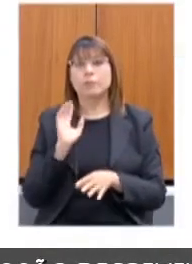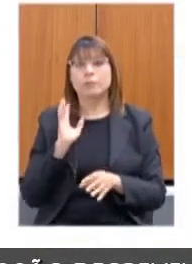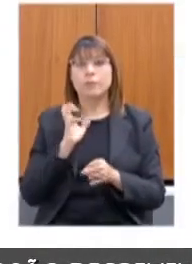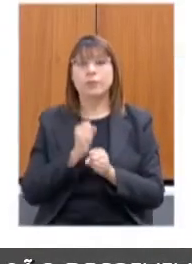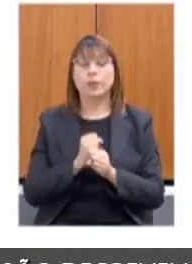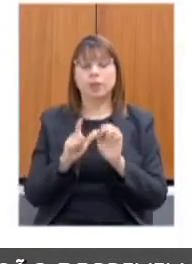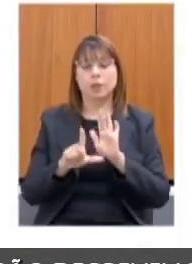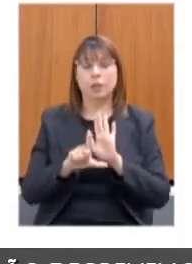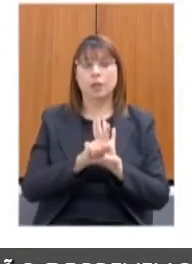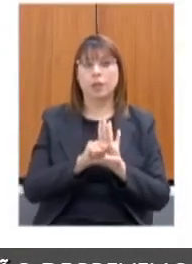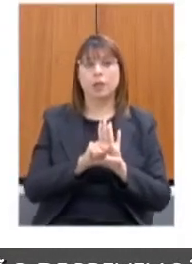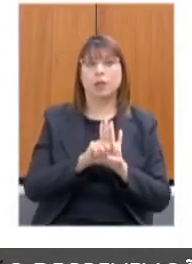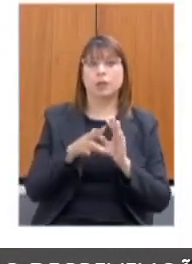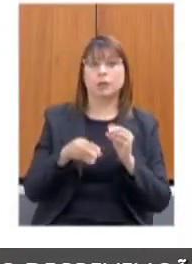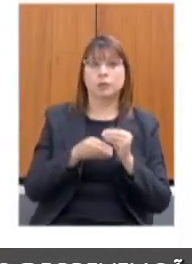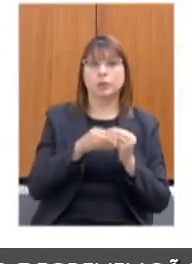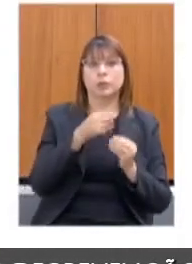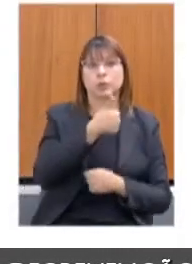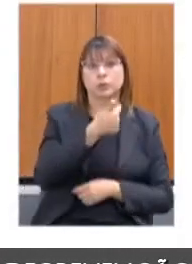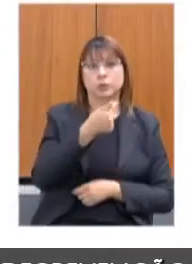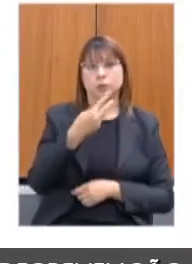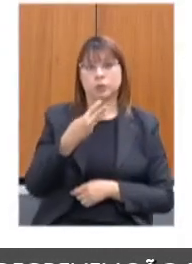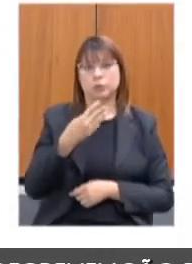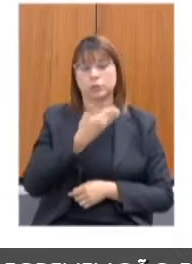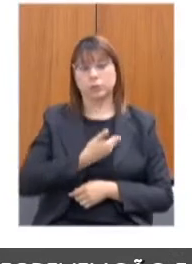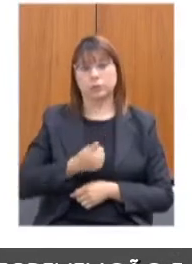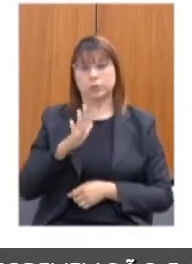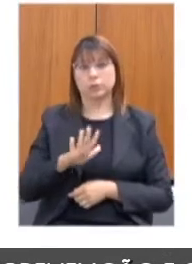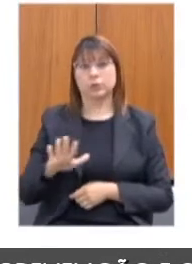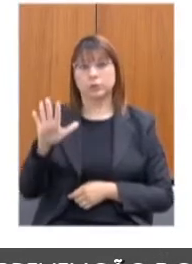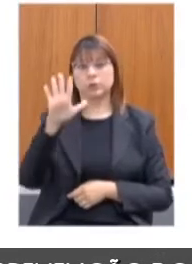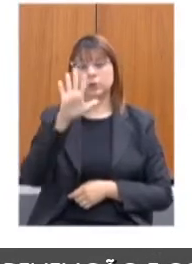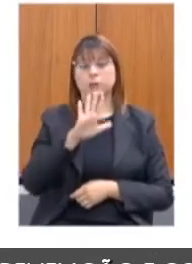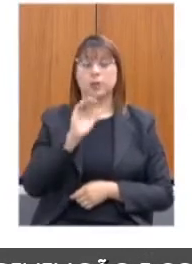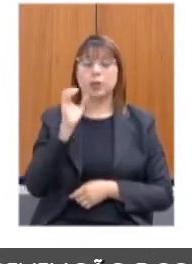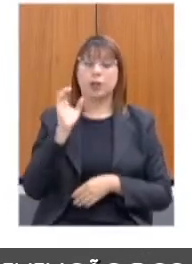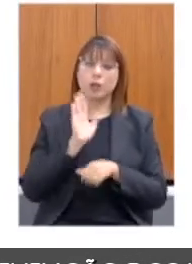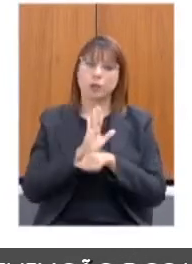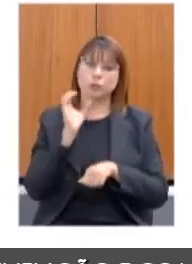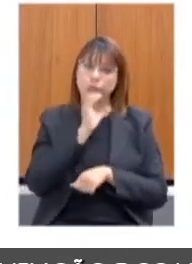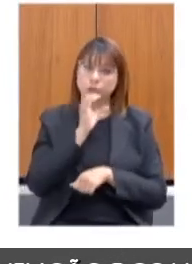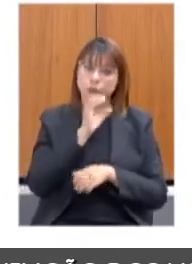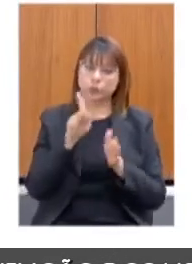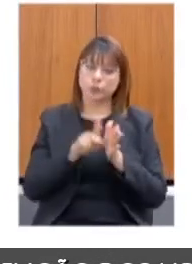Complementar 173, do Governo Federal, que é o auxílio emergencial do Governo Federal